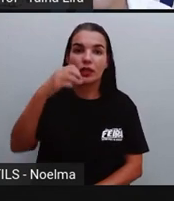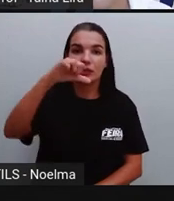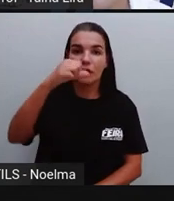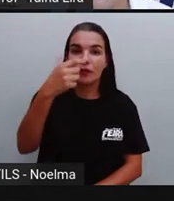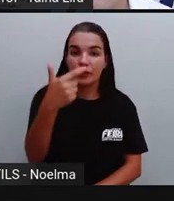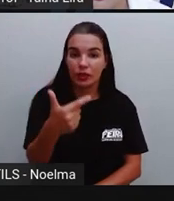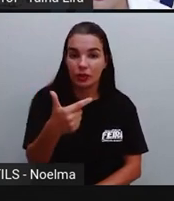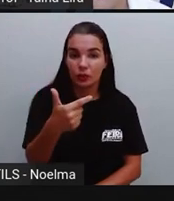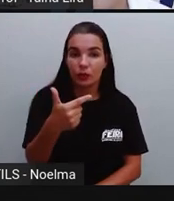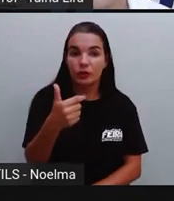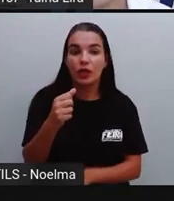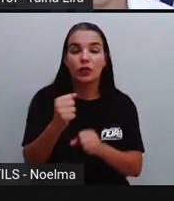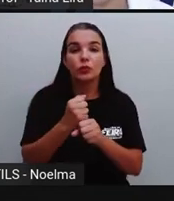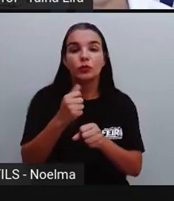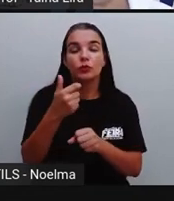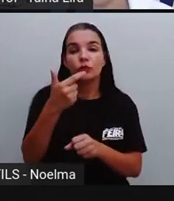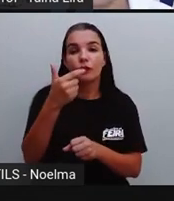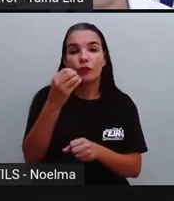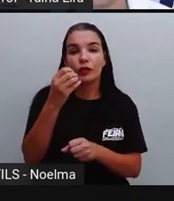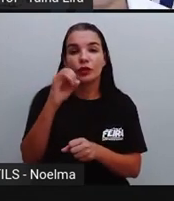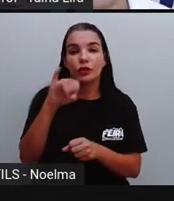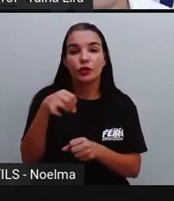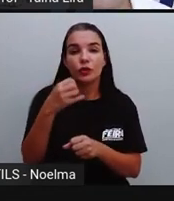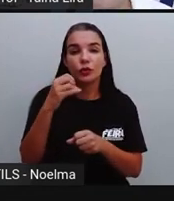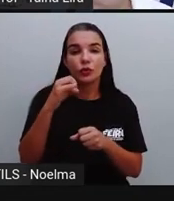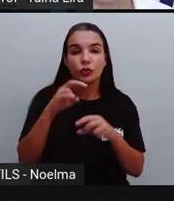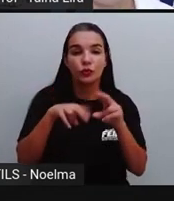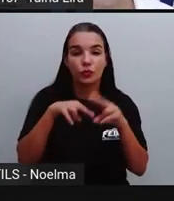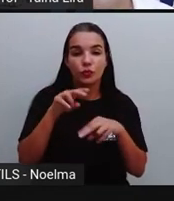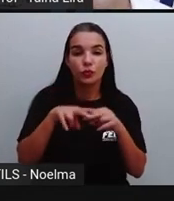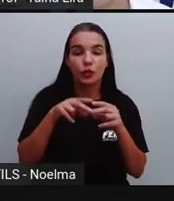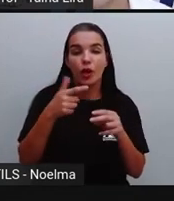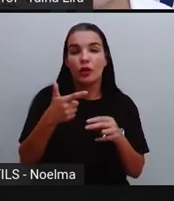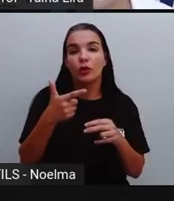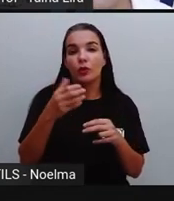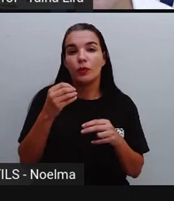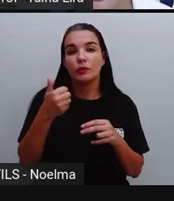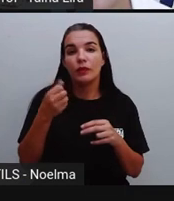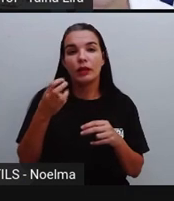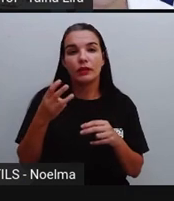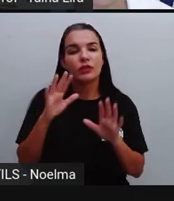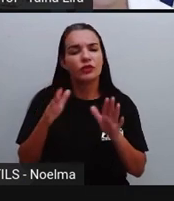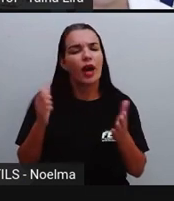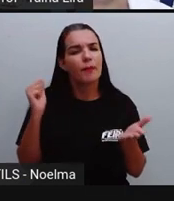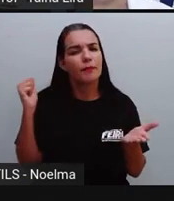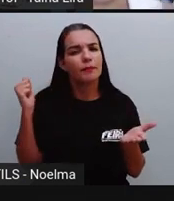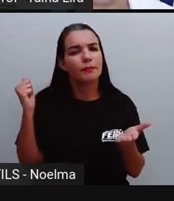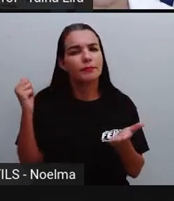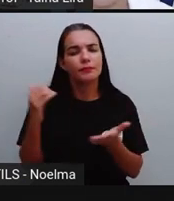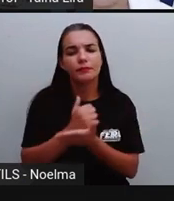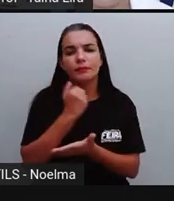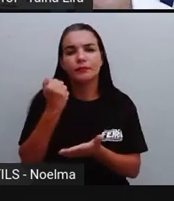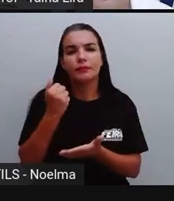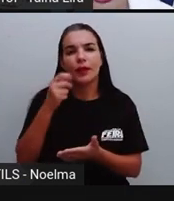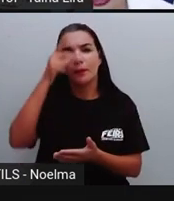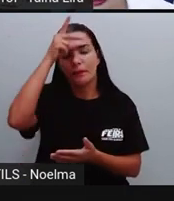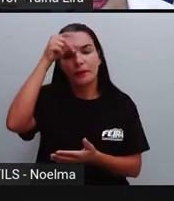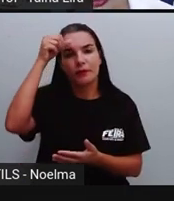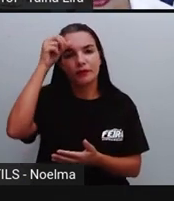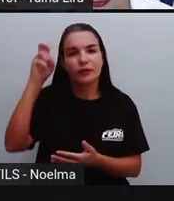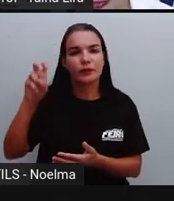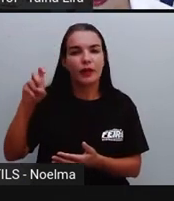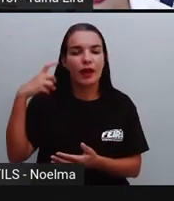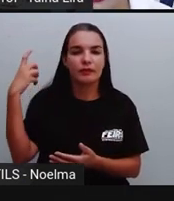.392, De 20 de junho de 2013. Foi sancionada pelo ex-prefeito José Ronaldo de